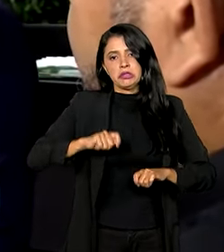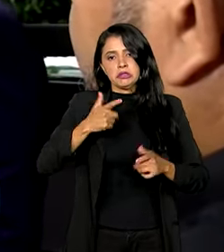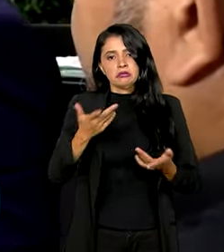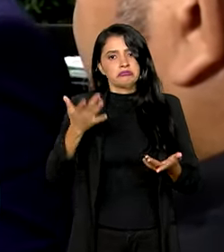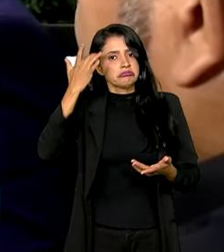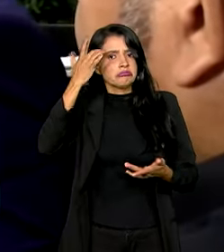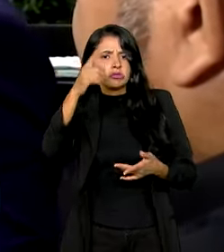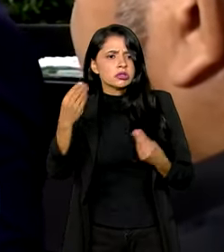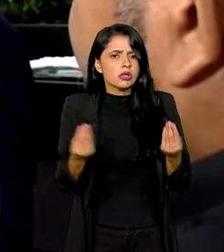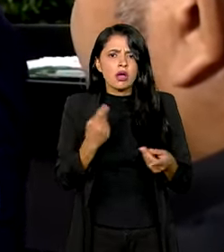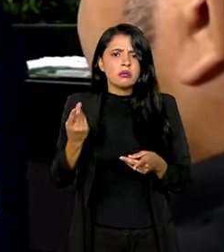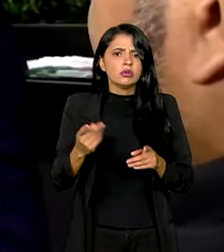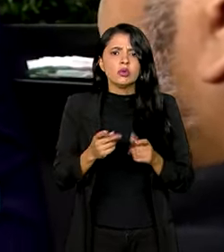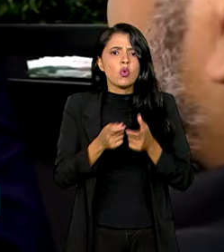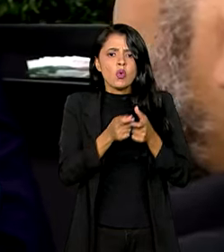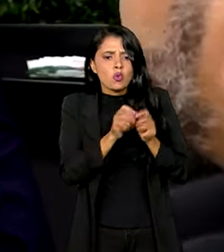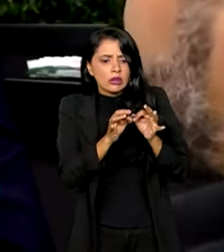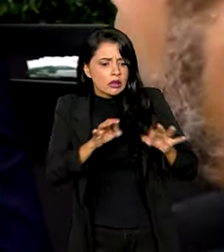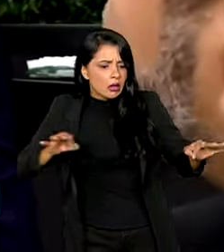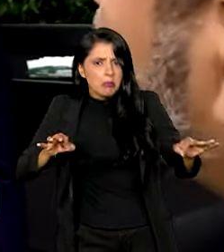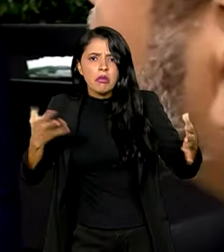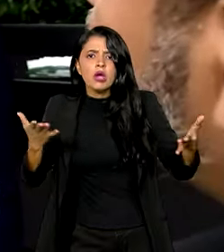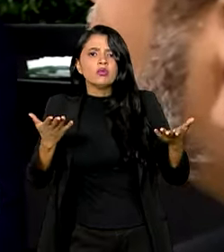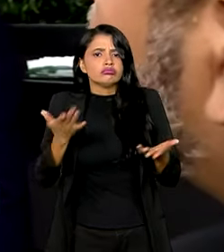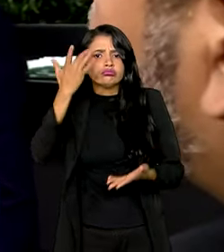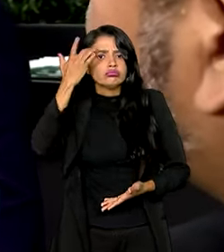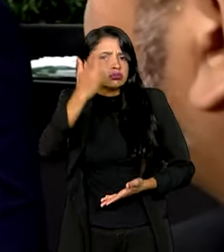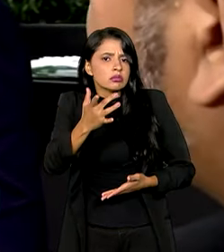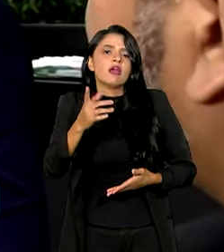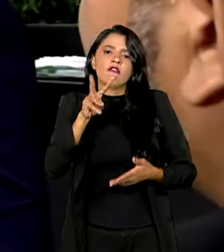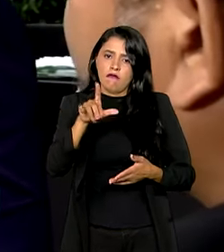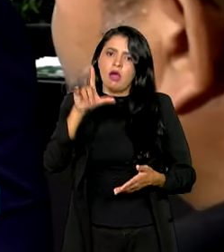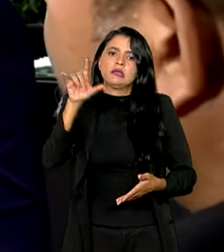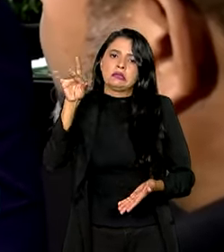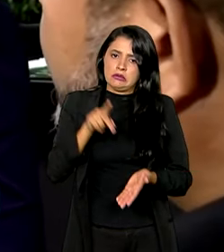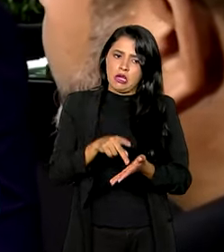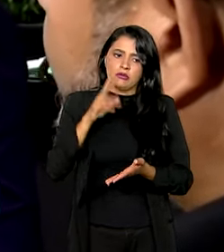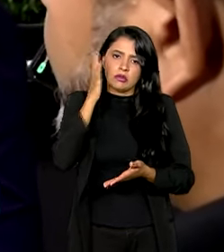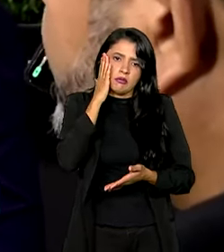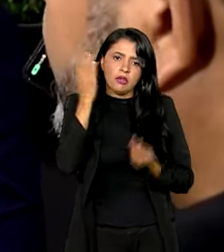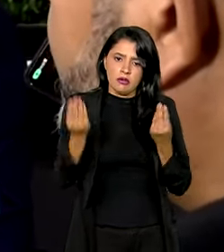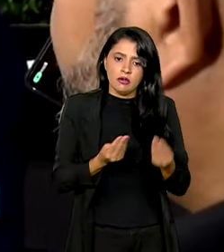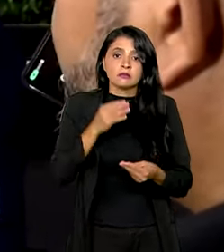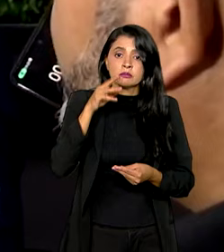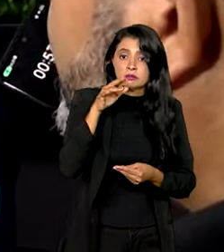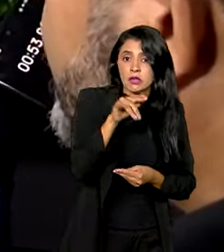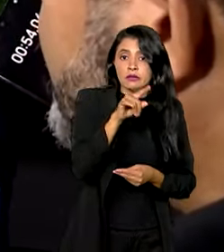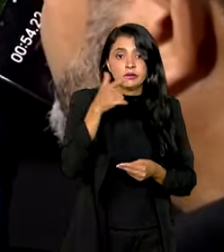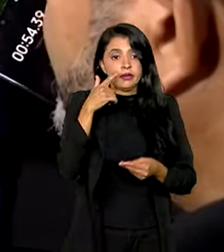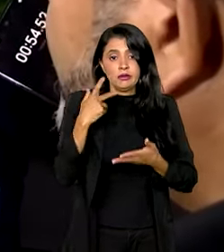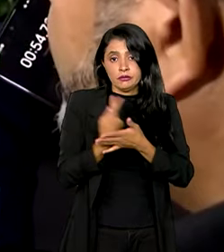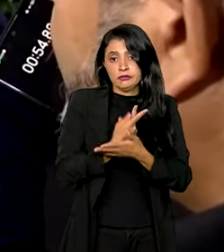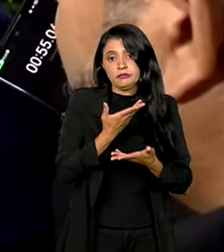Ninguém sabe também qual é o tamanho dessa abertura, isso tudo só vai ficar claro se um evento dessa